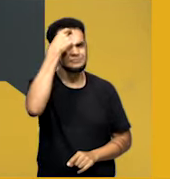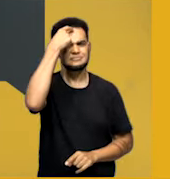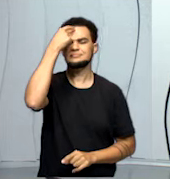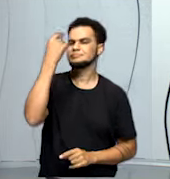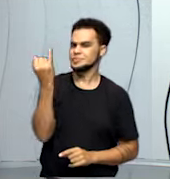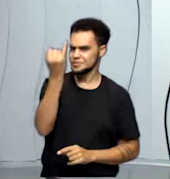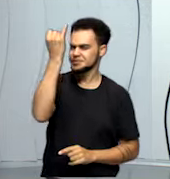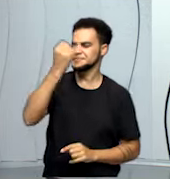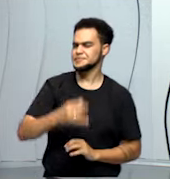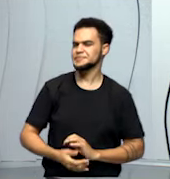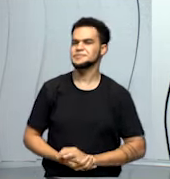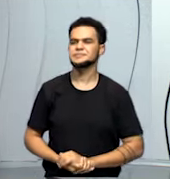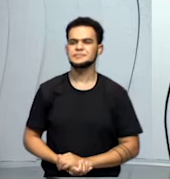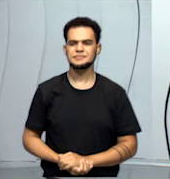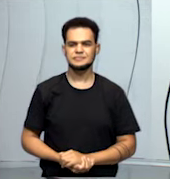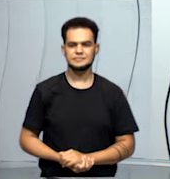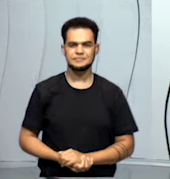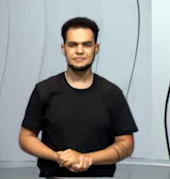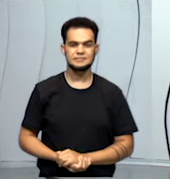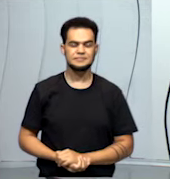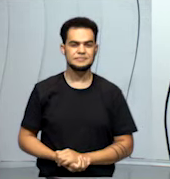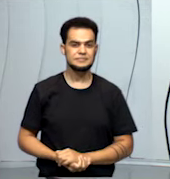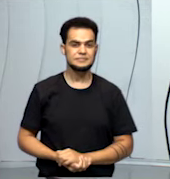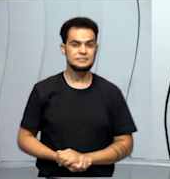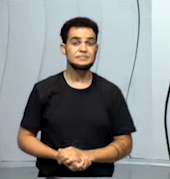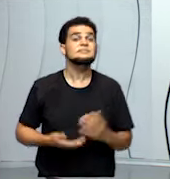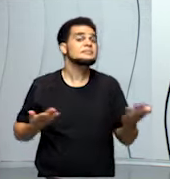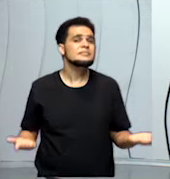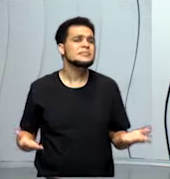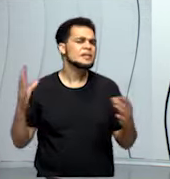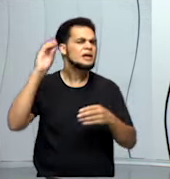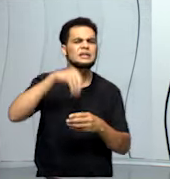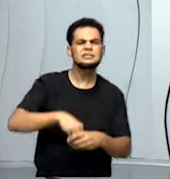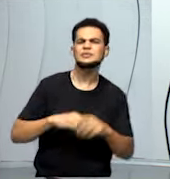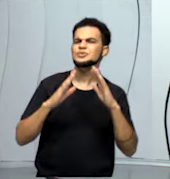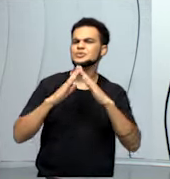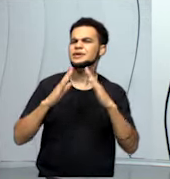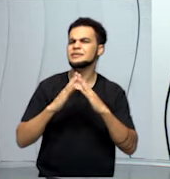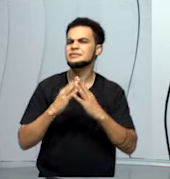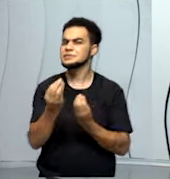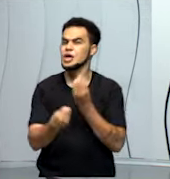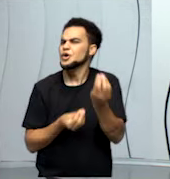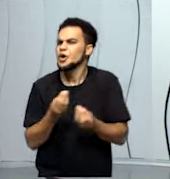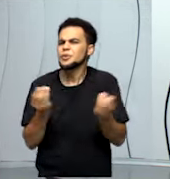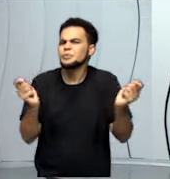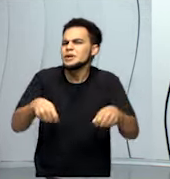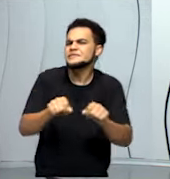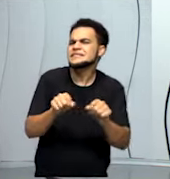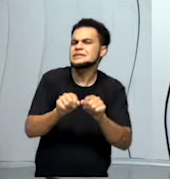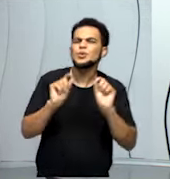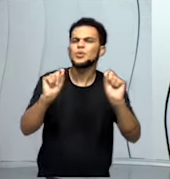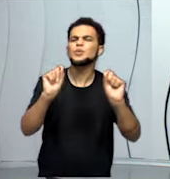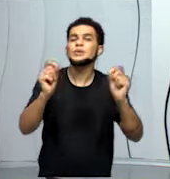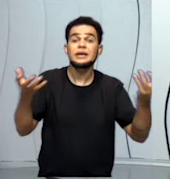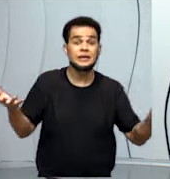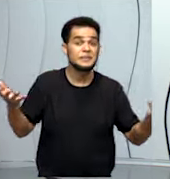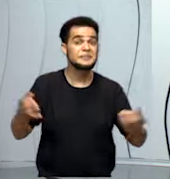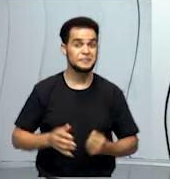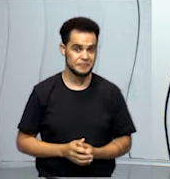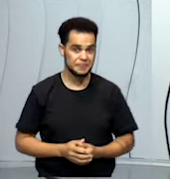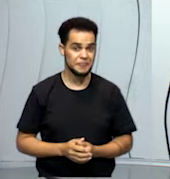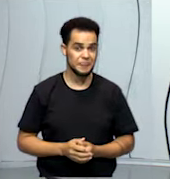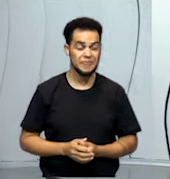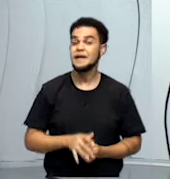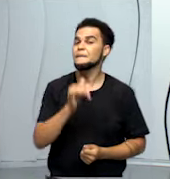consciente. Dentro da nossa casa, o que é que nós podemos fazer? Nós podemos fechar a